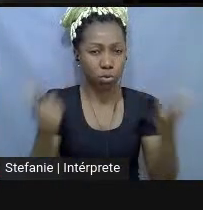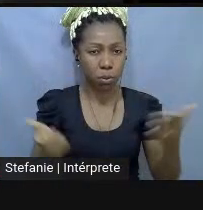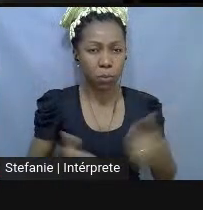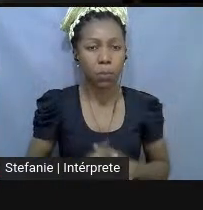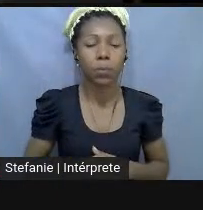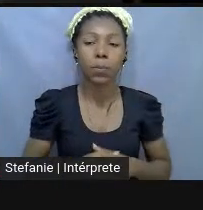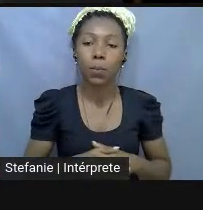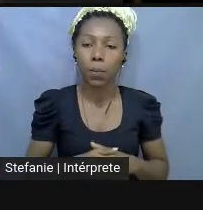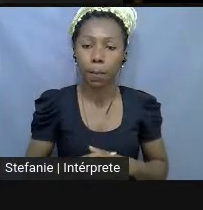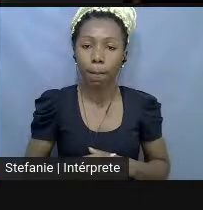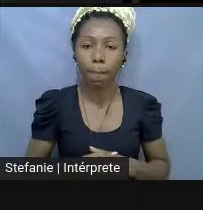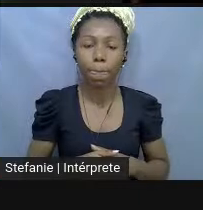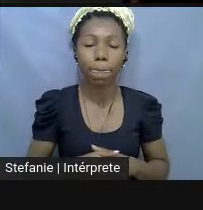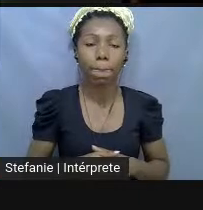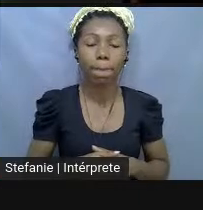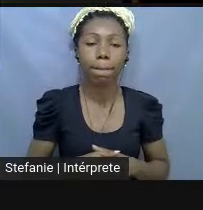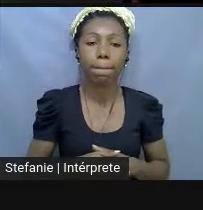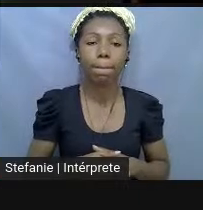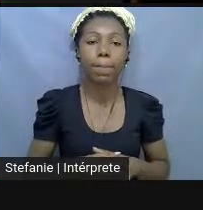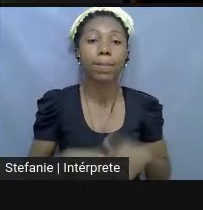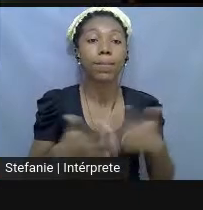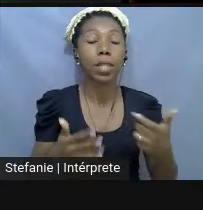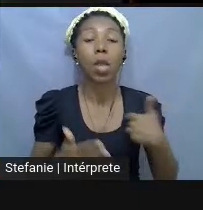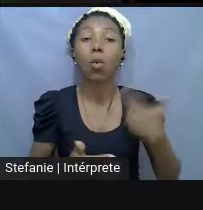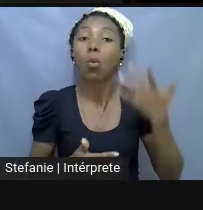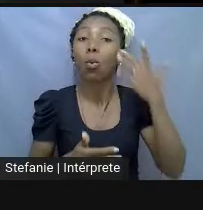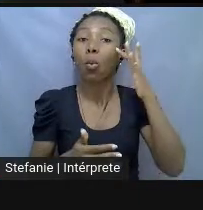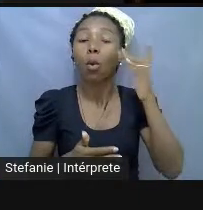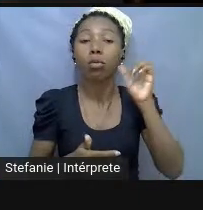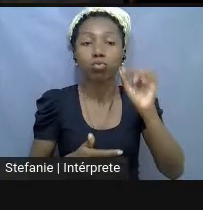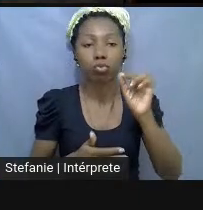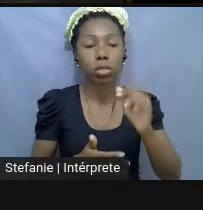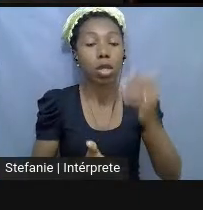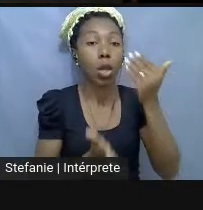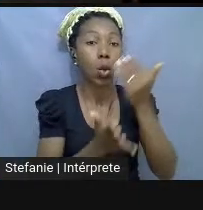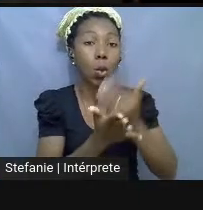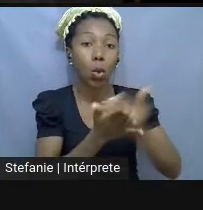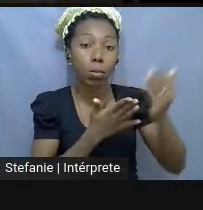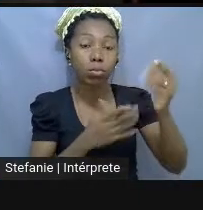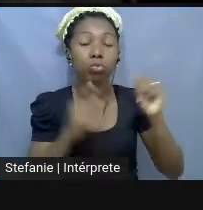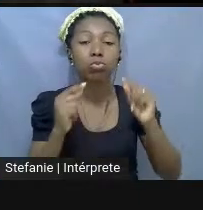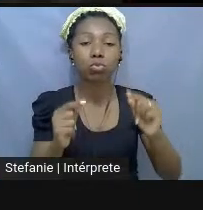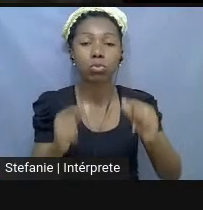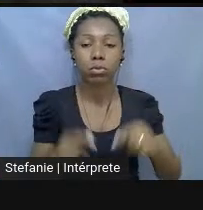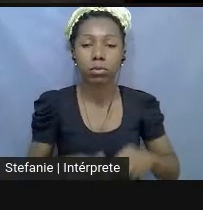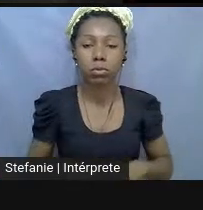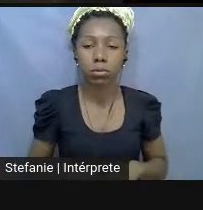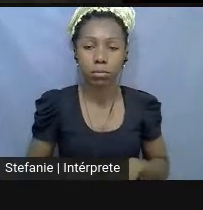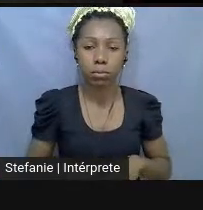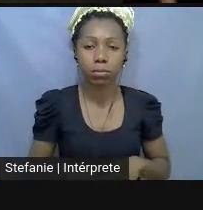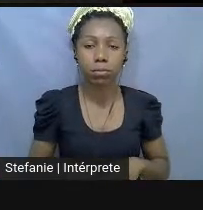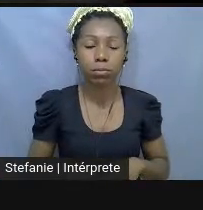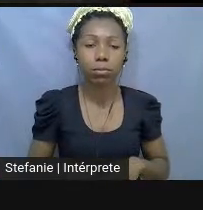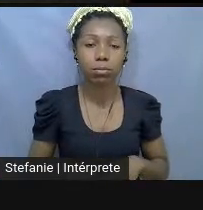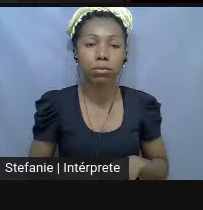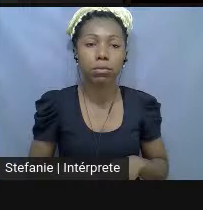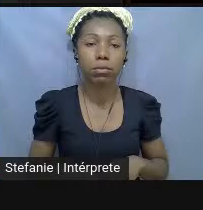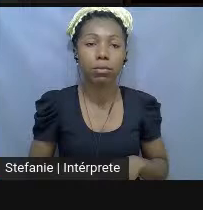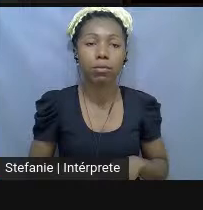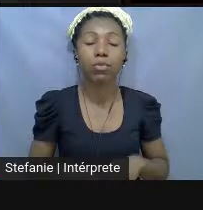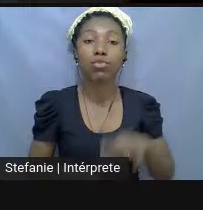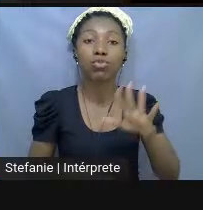E... Então, eu acho que esse trabalho ele já começou ali... É... Nesse esgarçamento, nessa